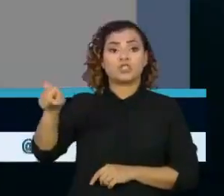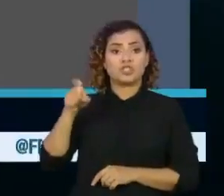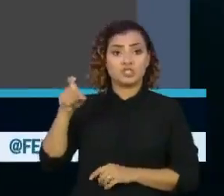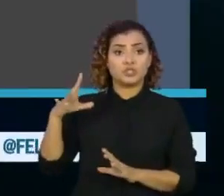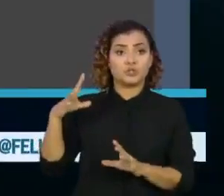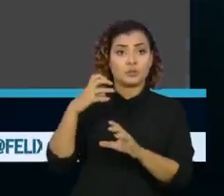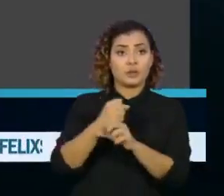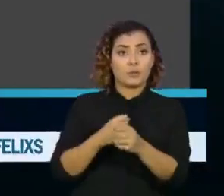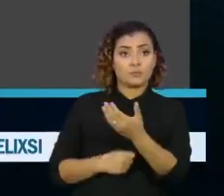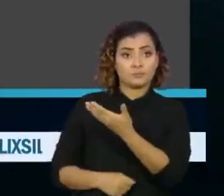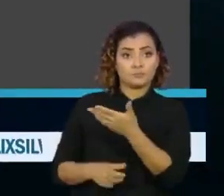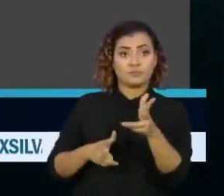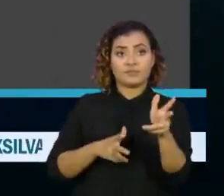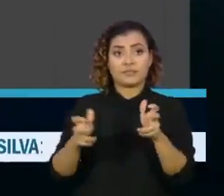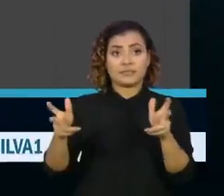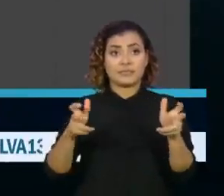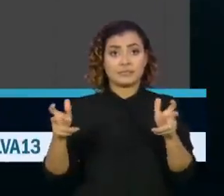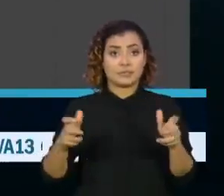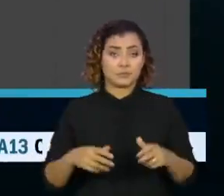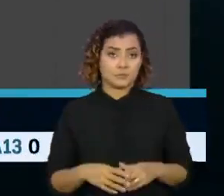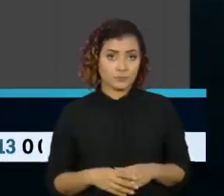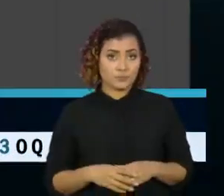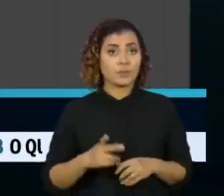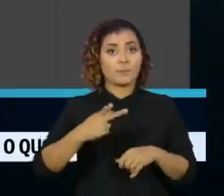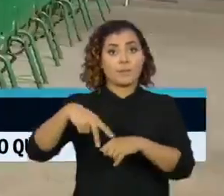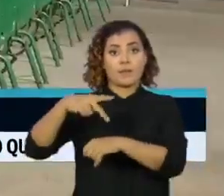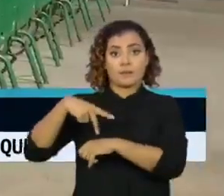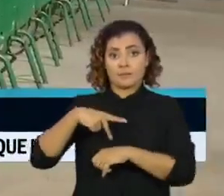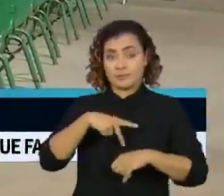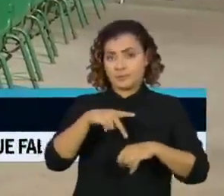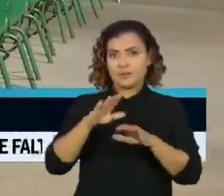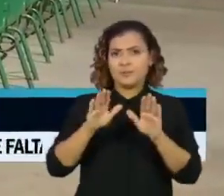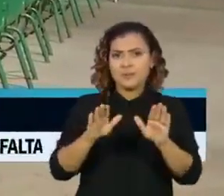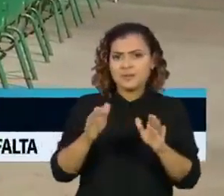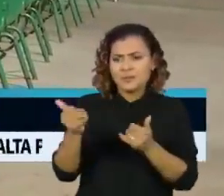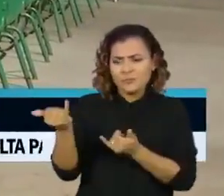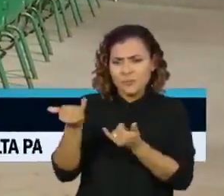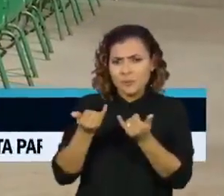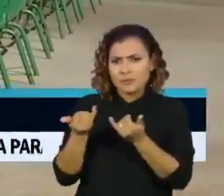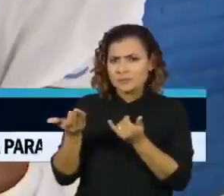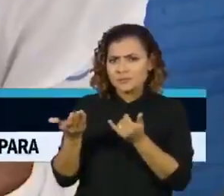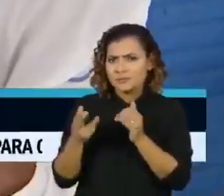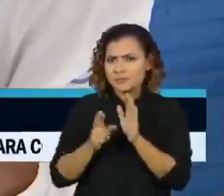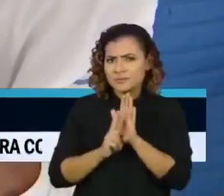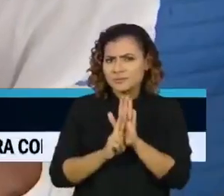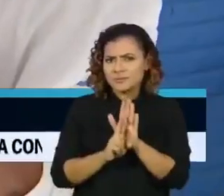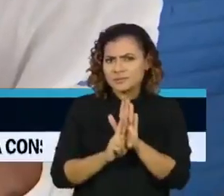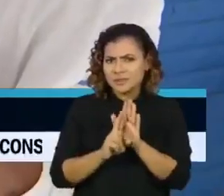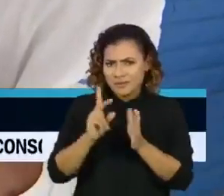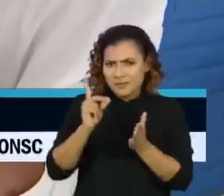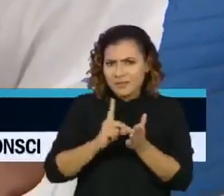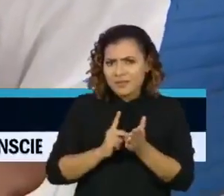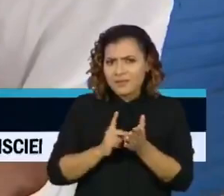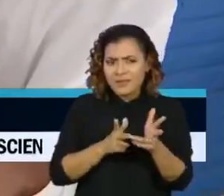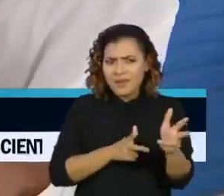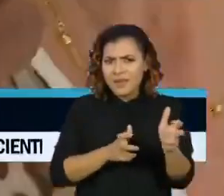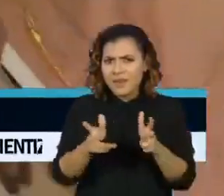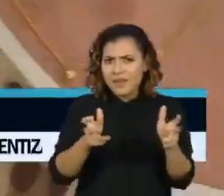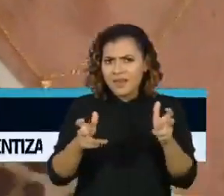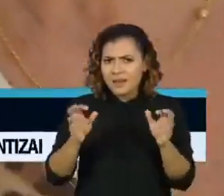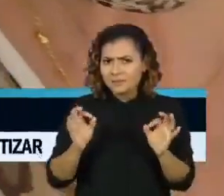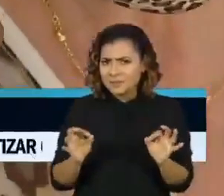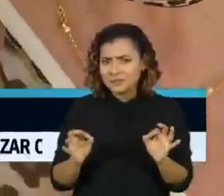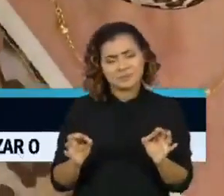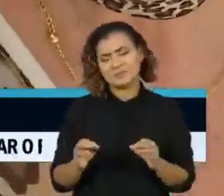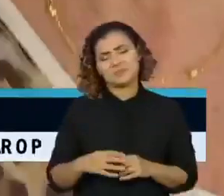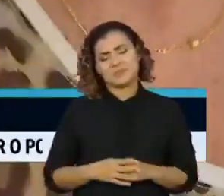contabiliza o andamento da vacinação em diversos países. Mas a informação não representa uma das melhores coberturas vacinais,